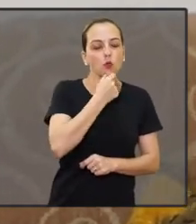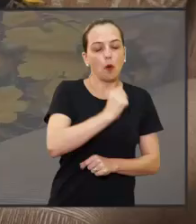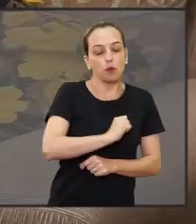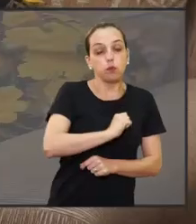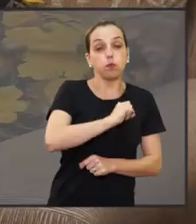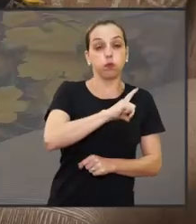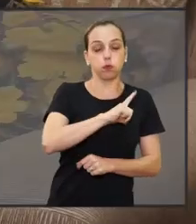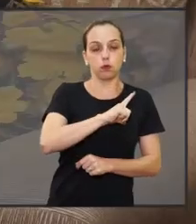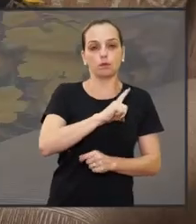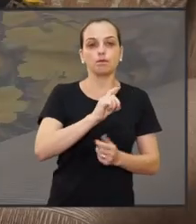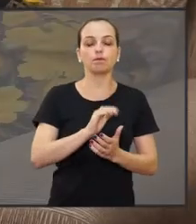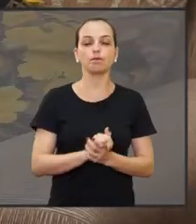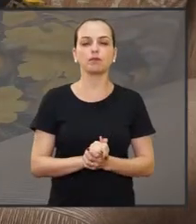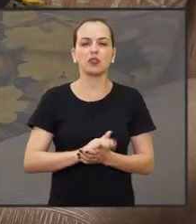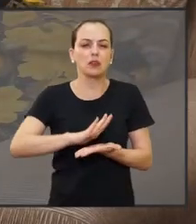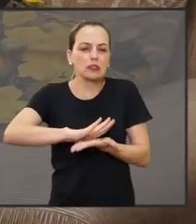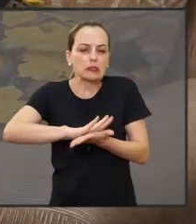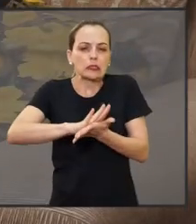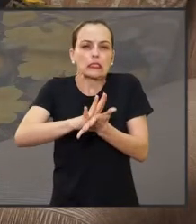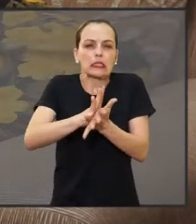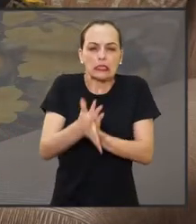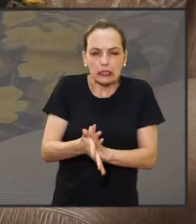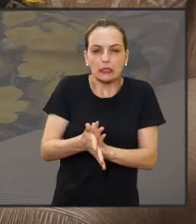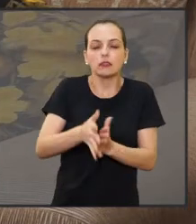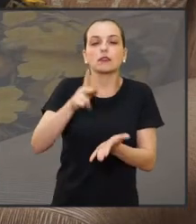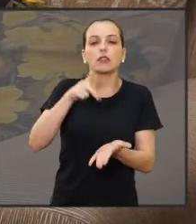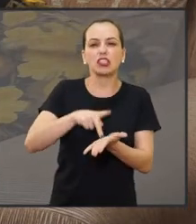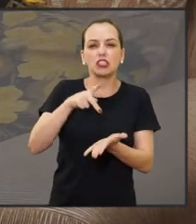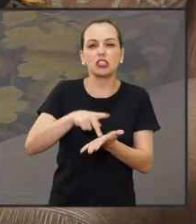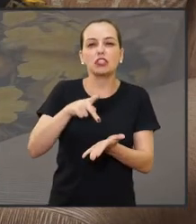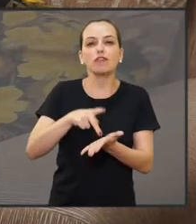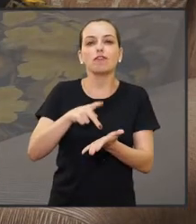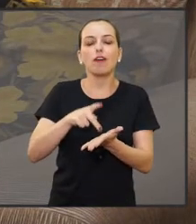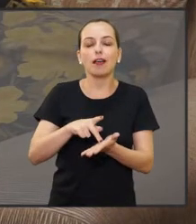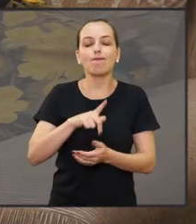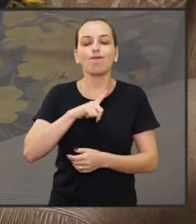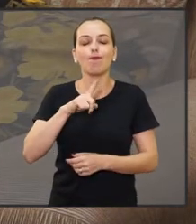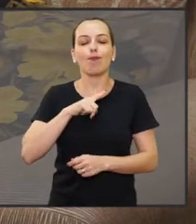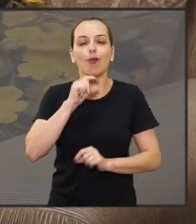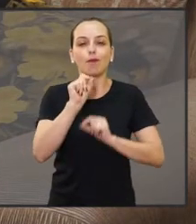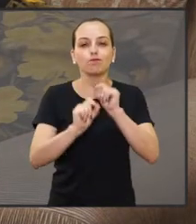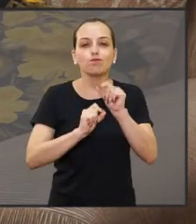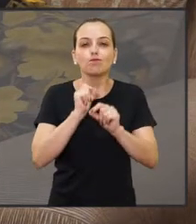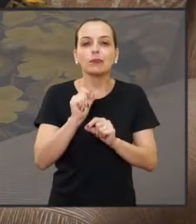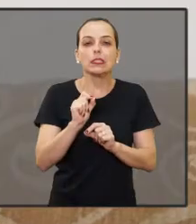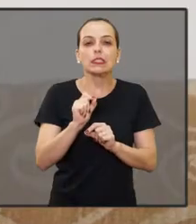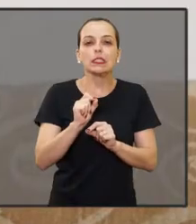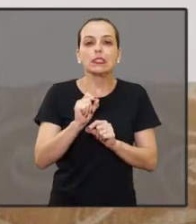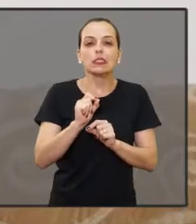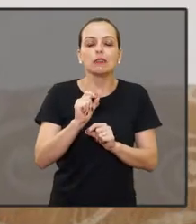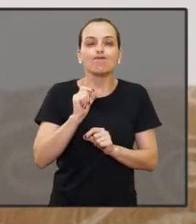maior. O preconceito, ele existe, é real, é